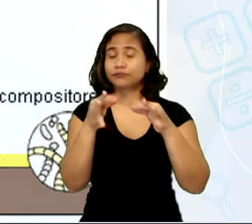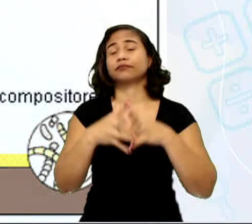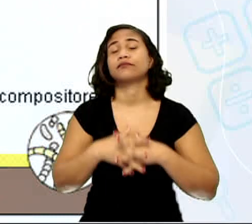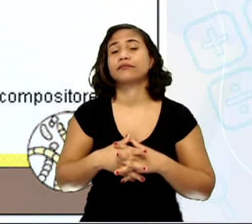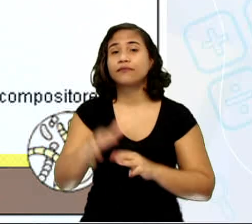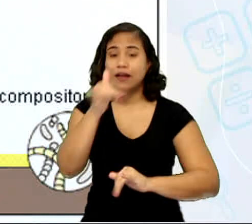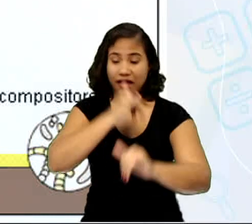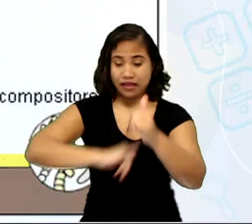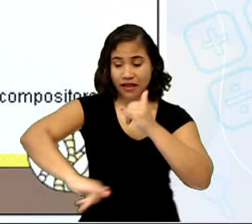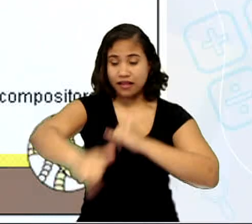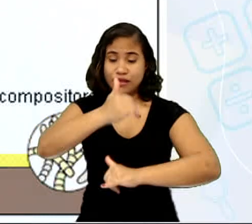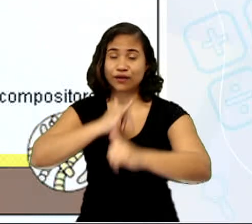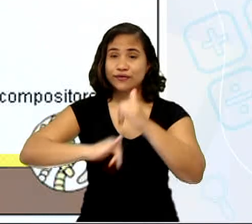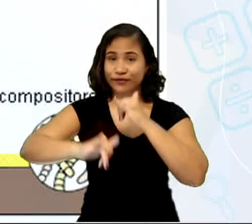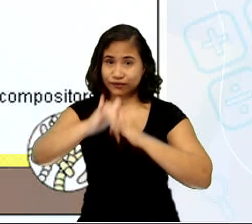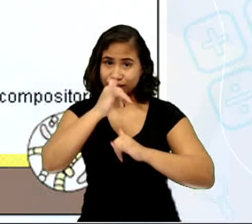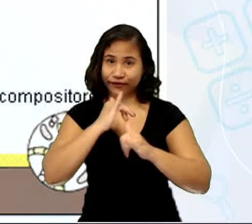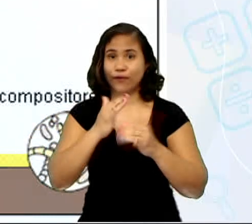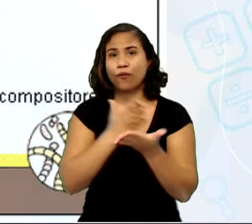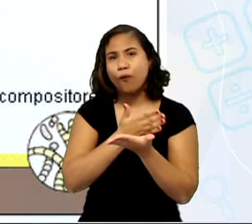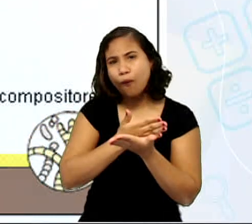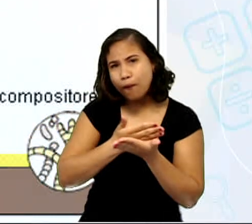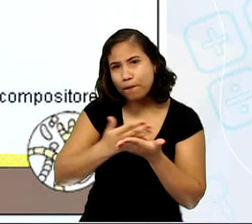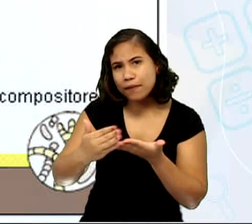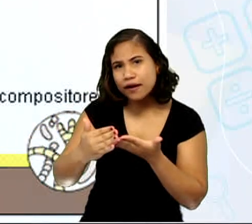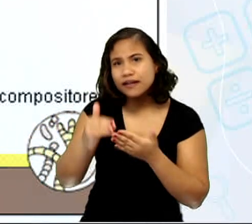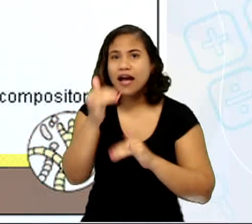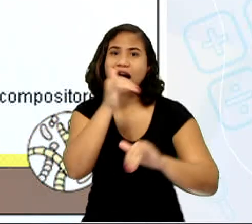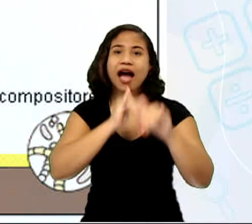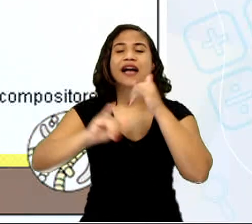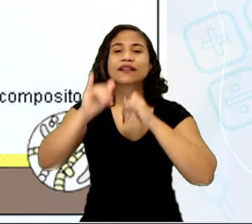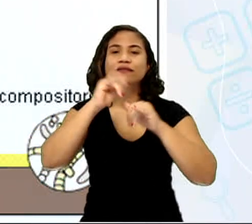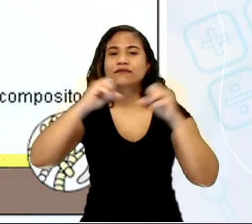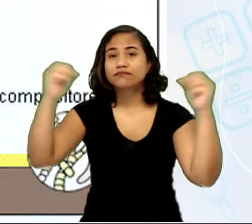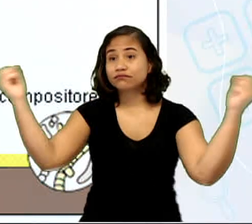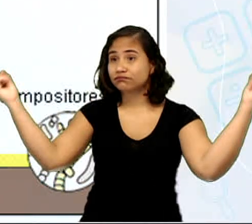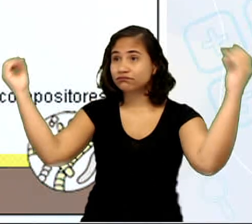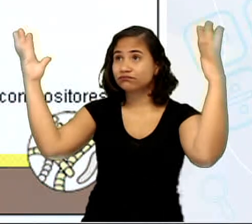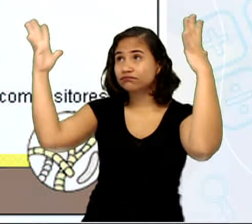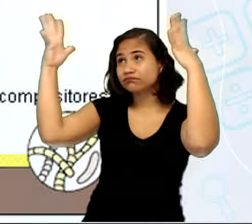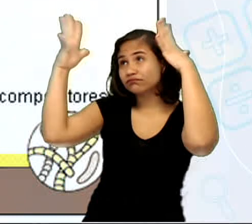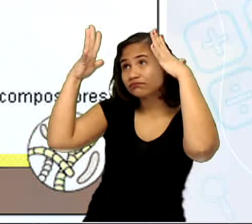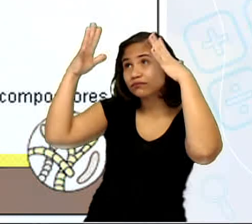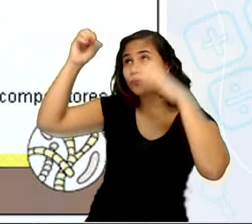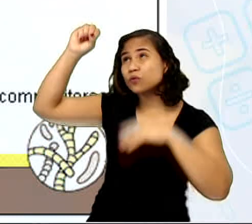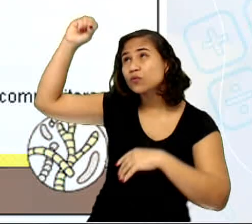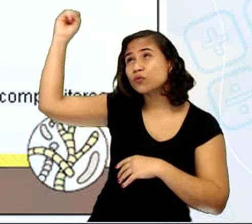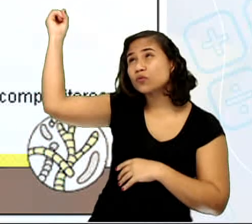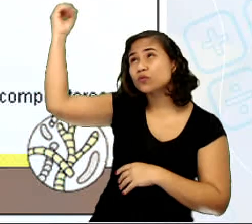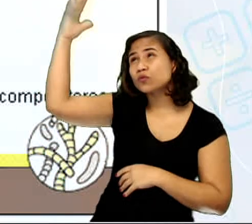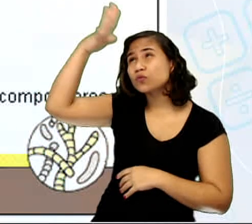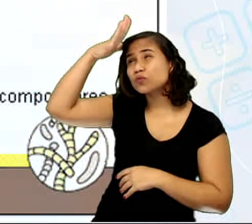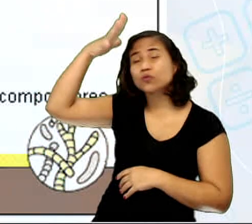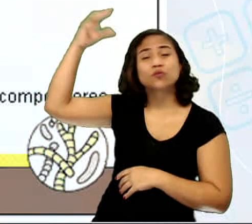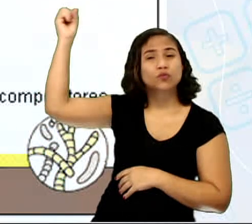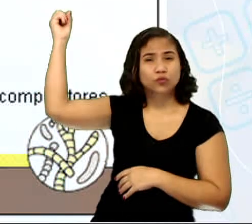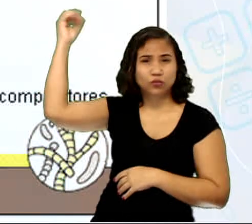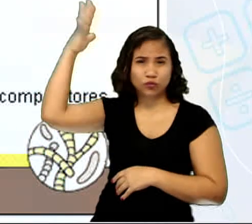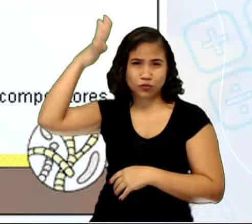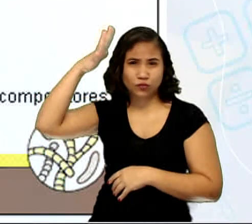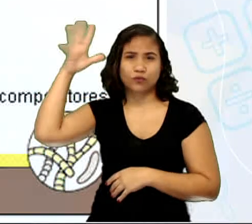de energia, olha, começa com a energia luminosa do Sol, obtida pelos seres